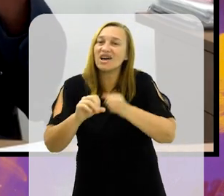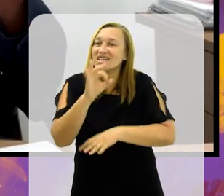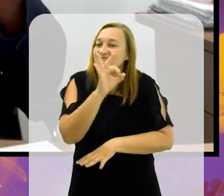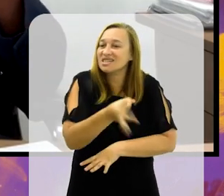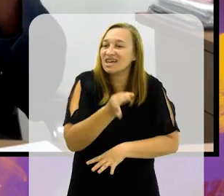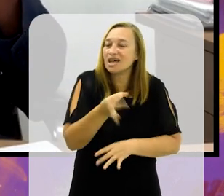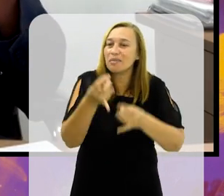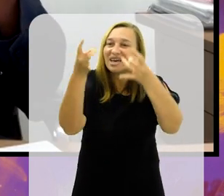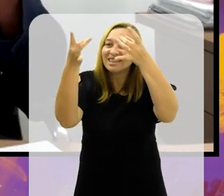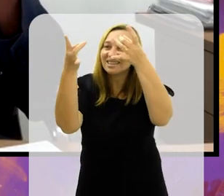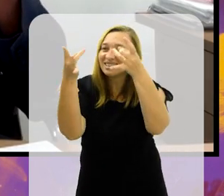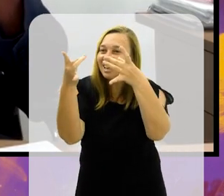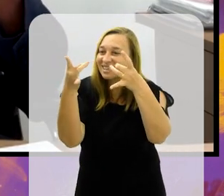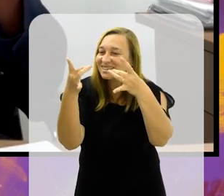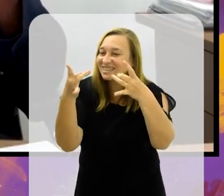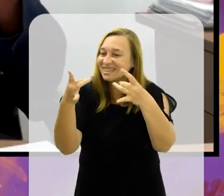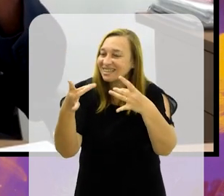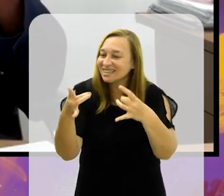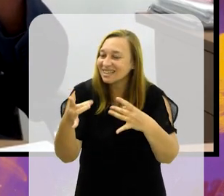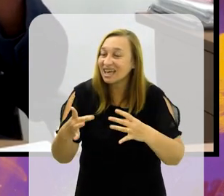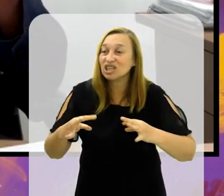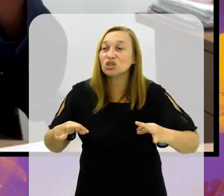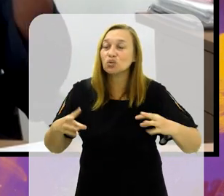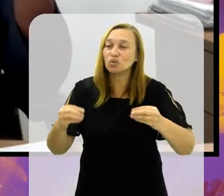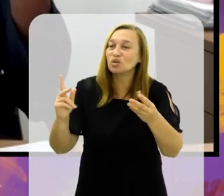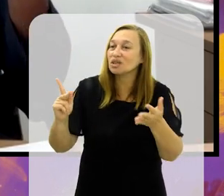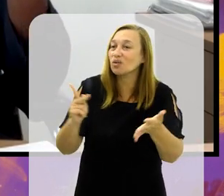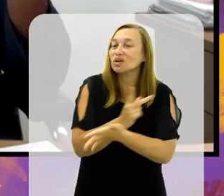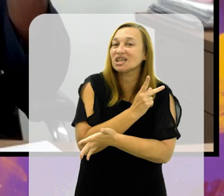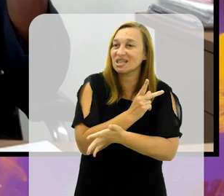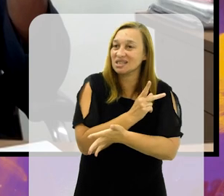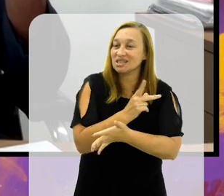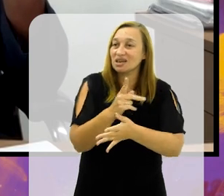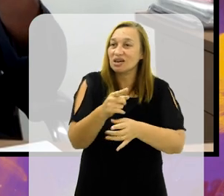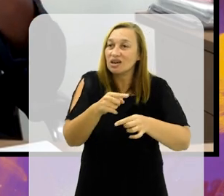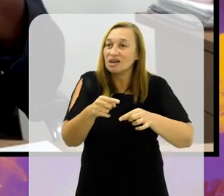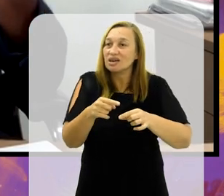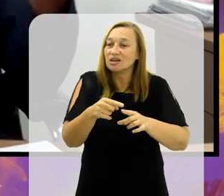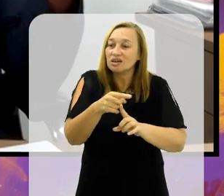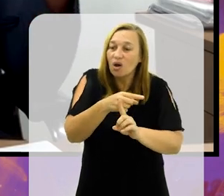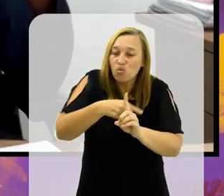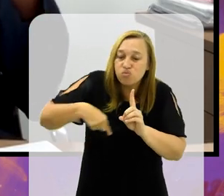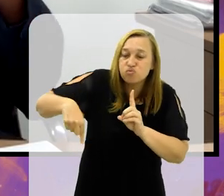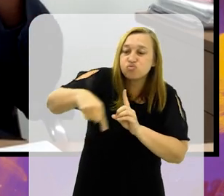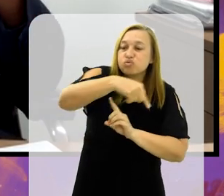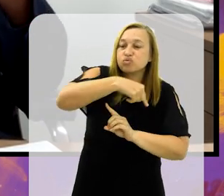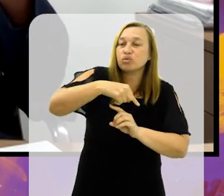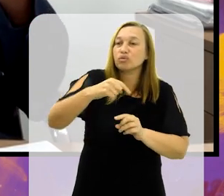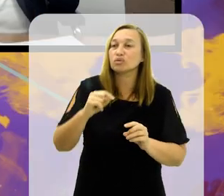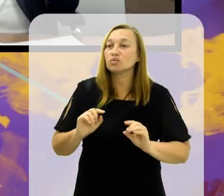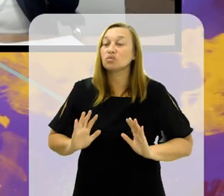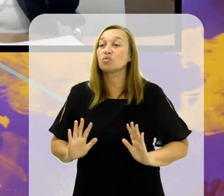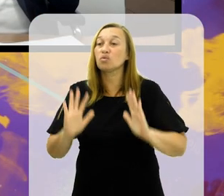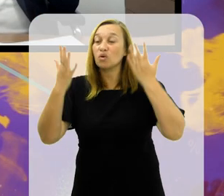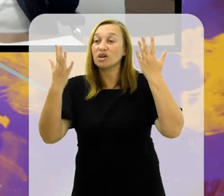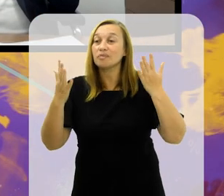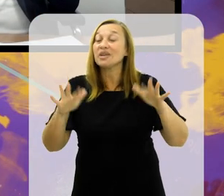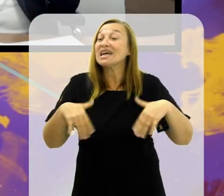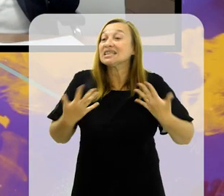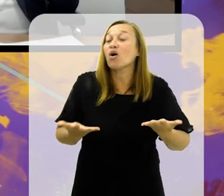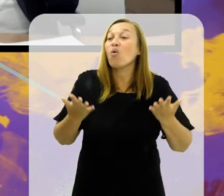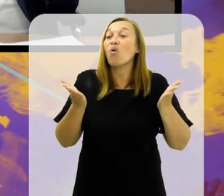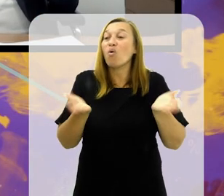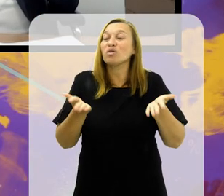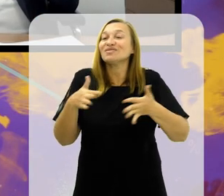justamente descrever os detalhes do que está acontecendo ao redor do estetáculo. Então,